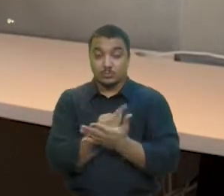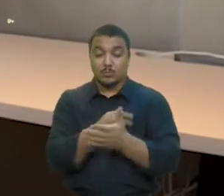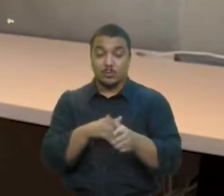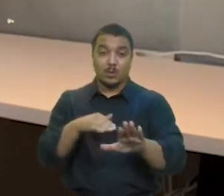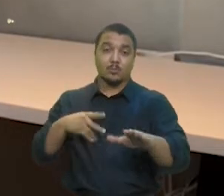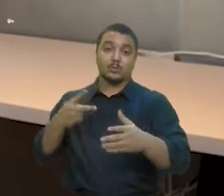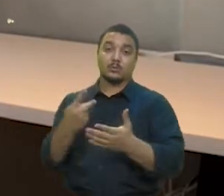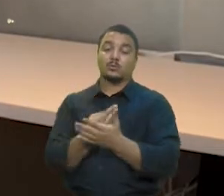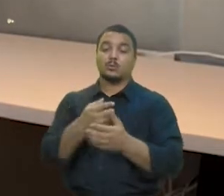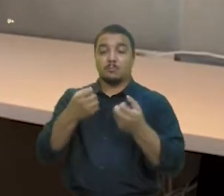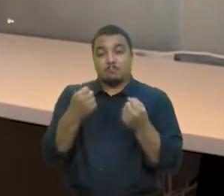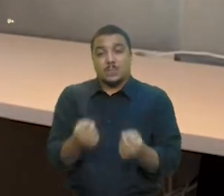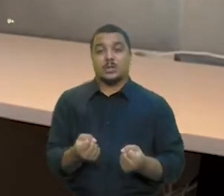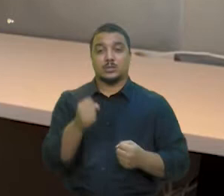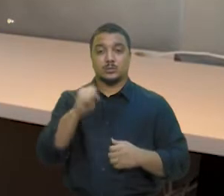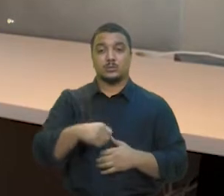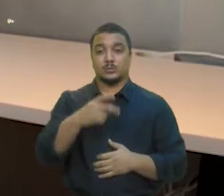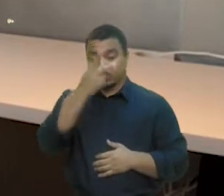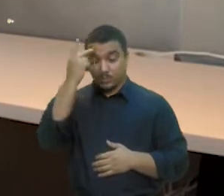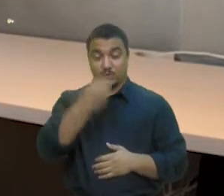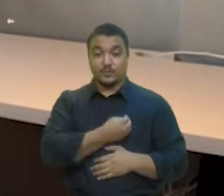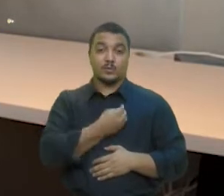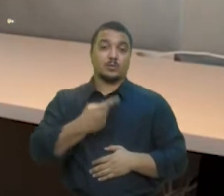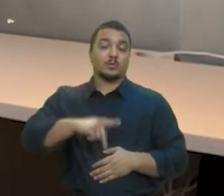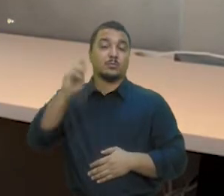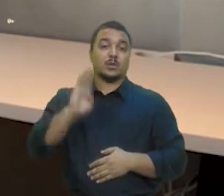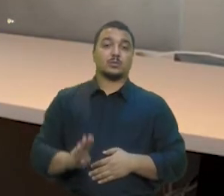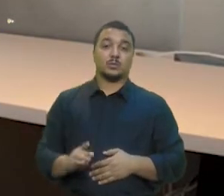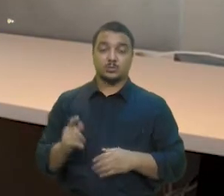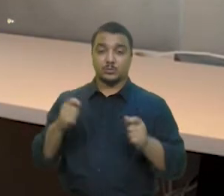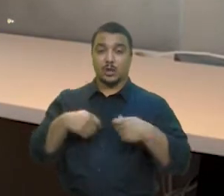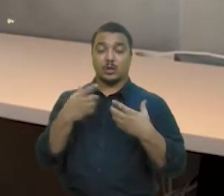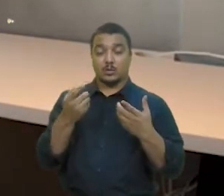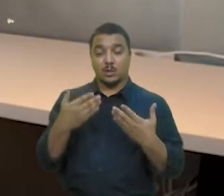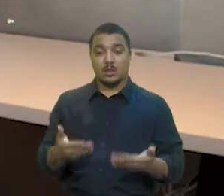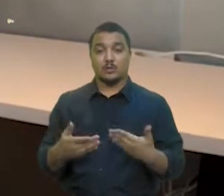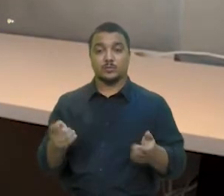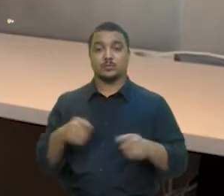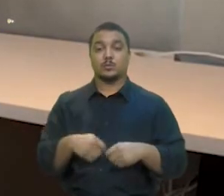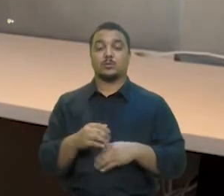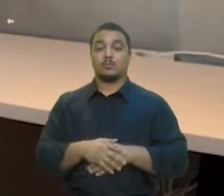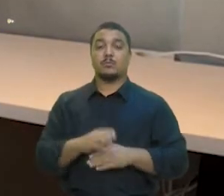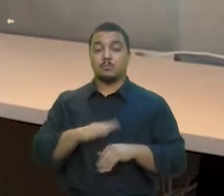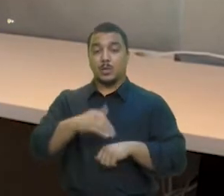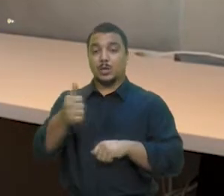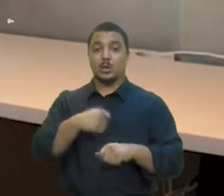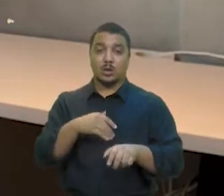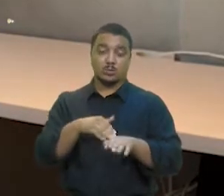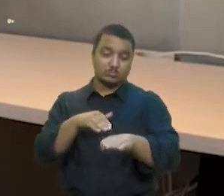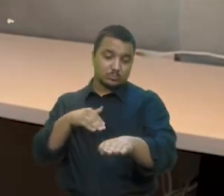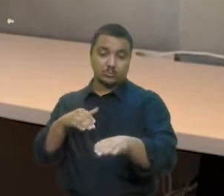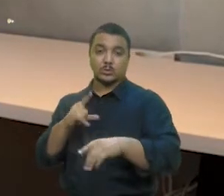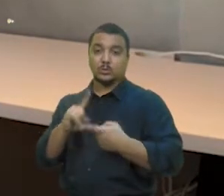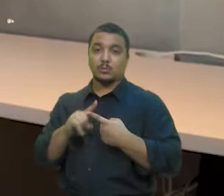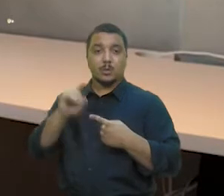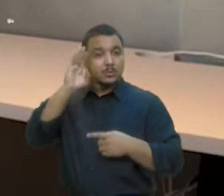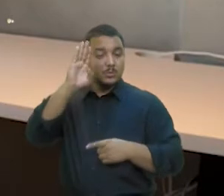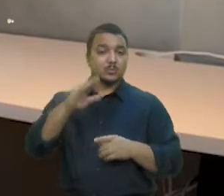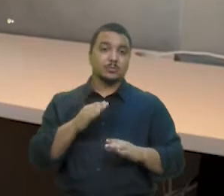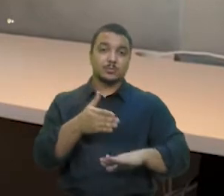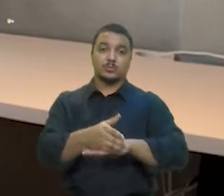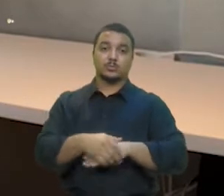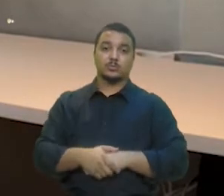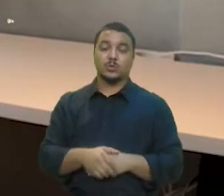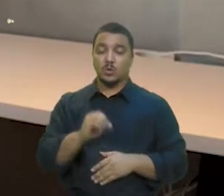pesa muito na vida do brasileiro. Tem como a gente amenizar isso melhorando o transporte público e priorizando o atendimento ortopédico.